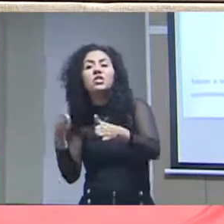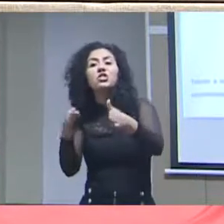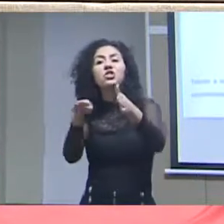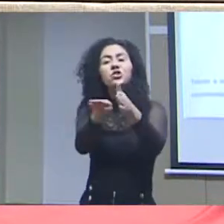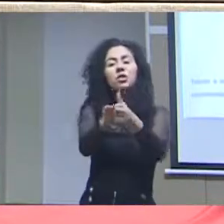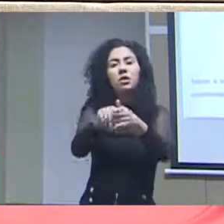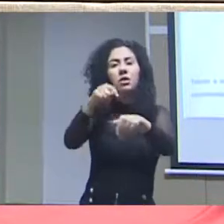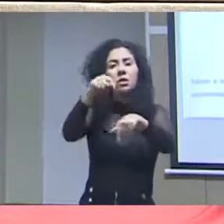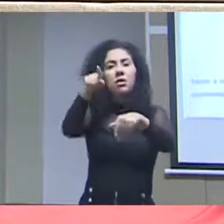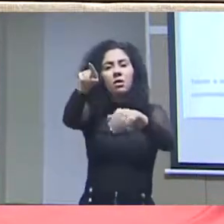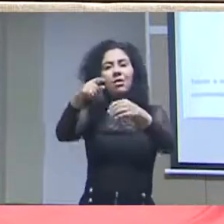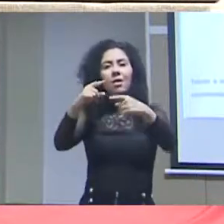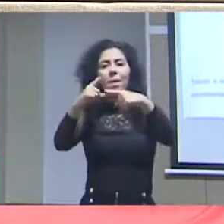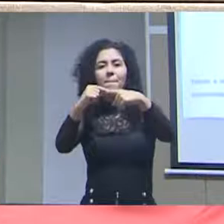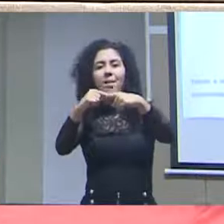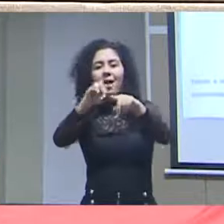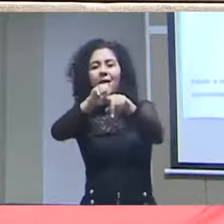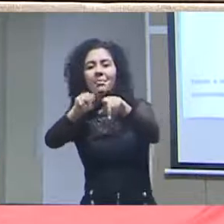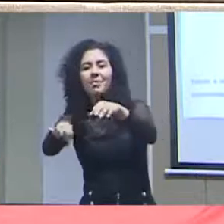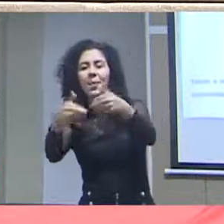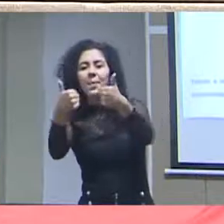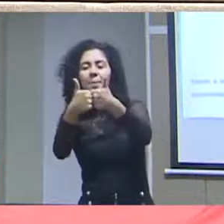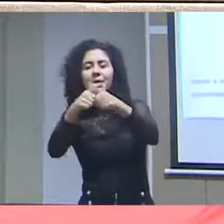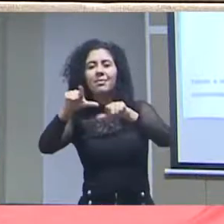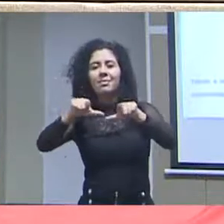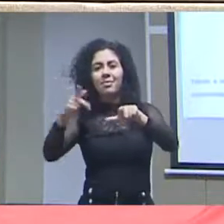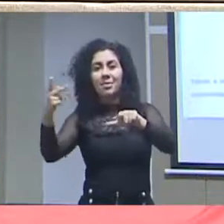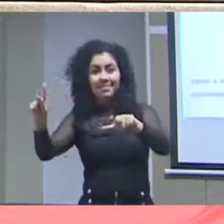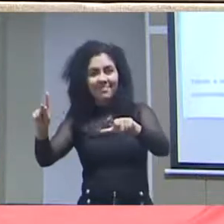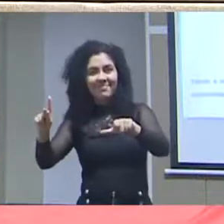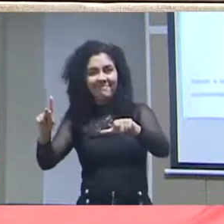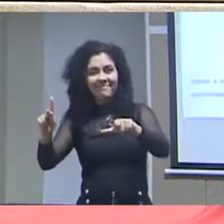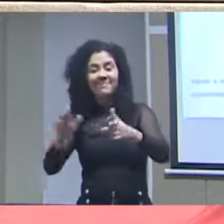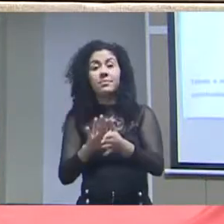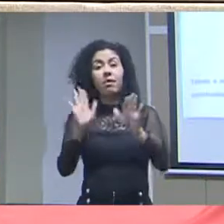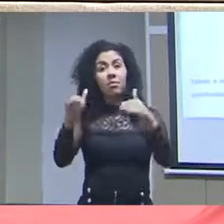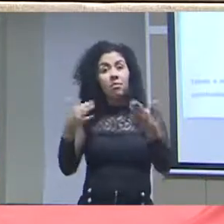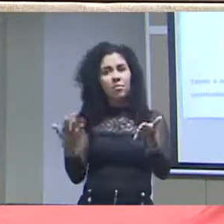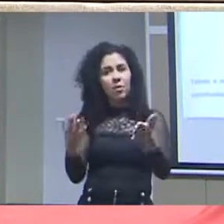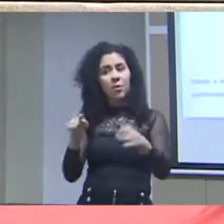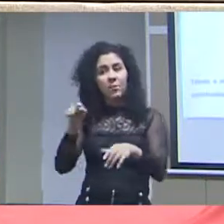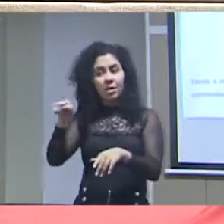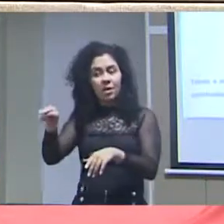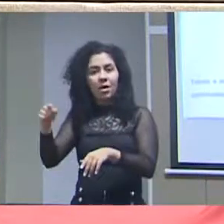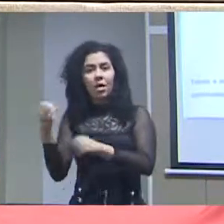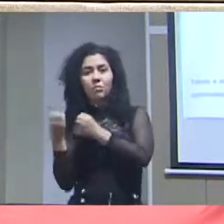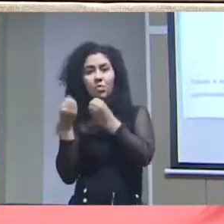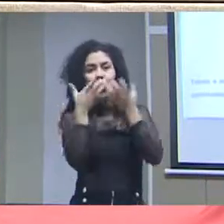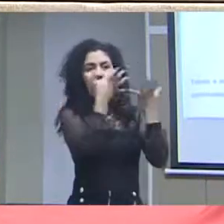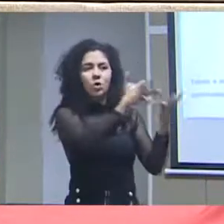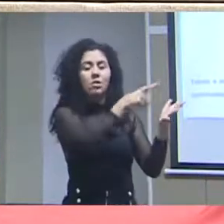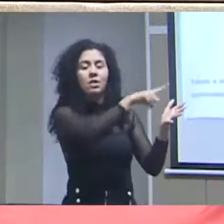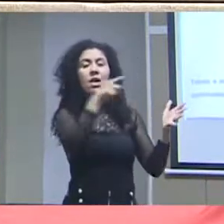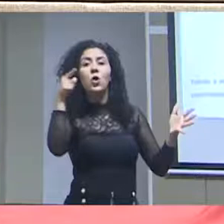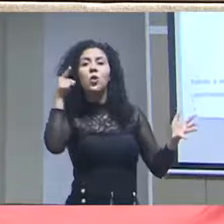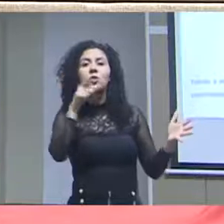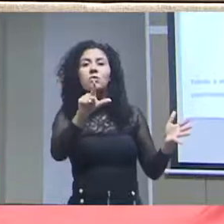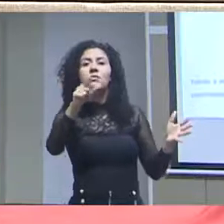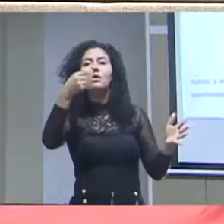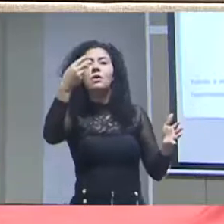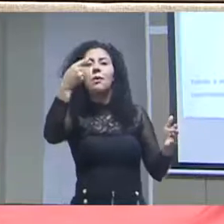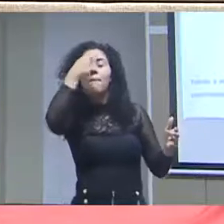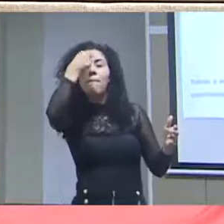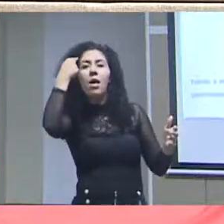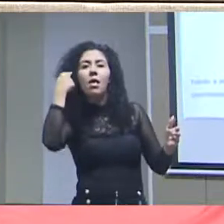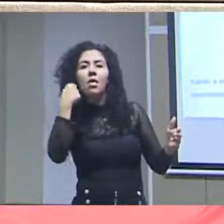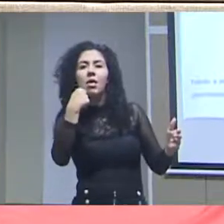naquele ponto de ônibus que está mais perto do local que ele trabalha. Com isso, ele me diz que ele conseguiu ganhar cerca de meia hora a